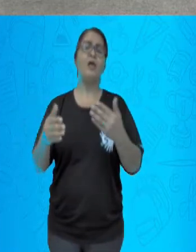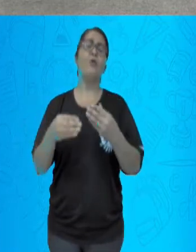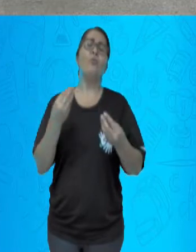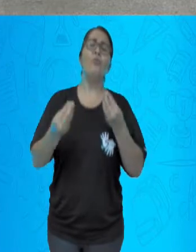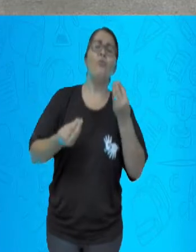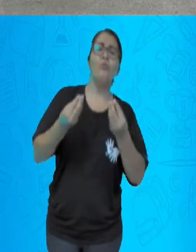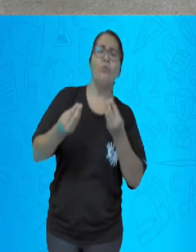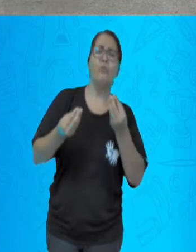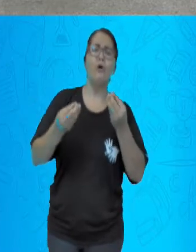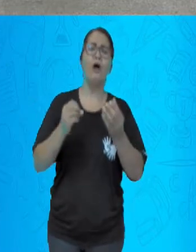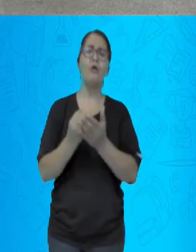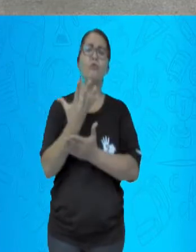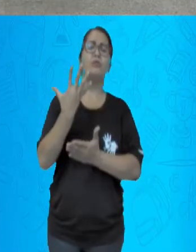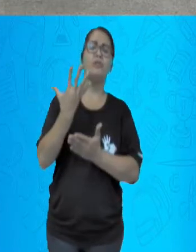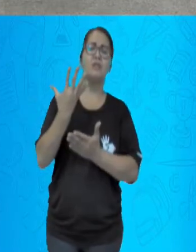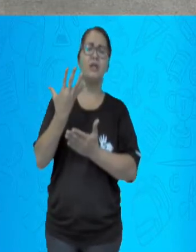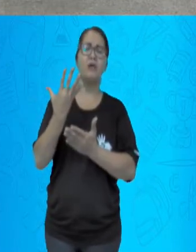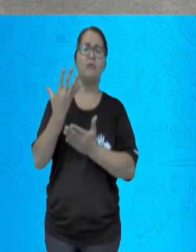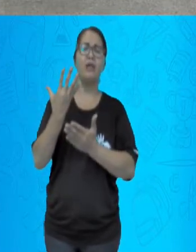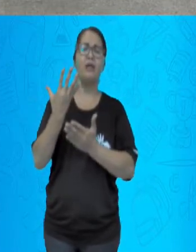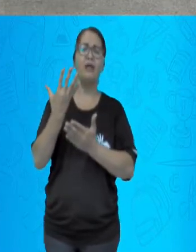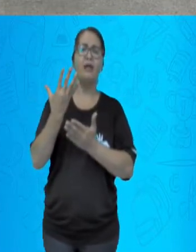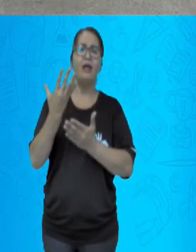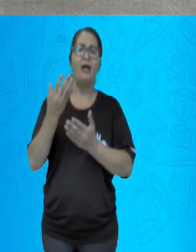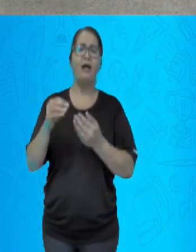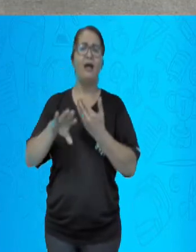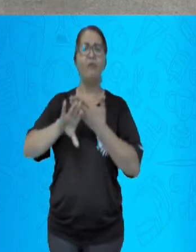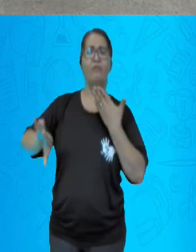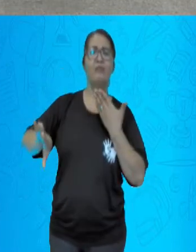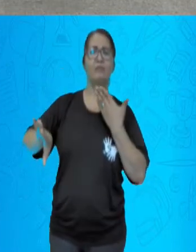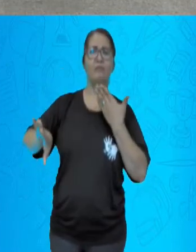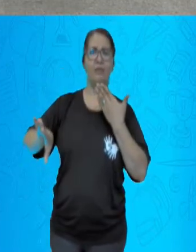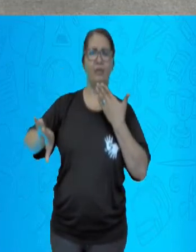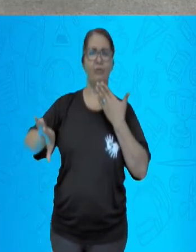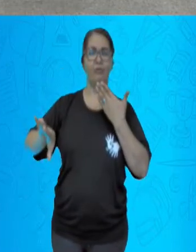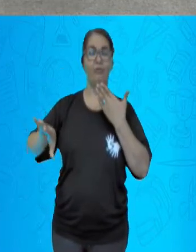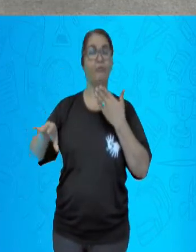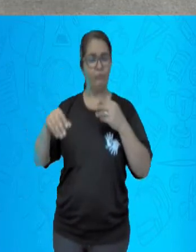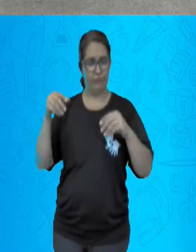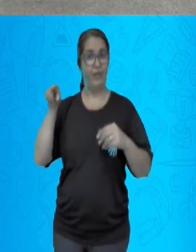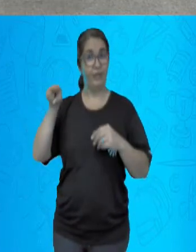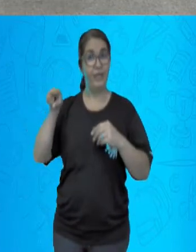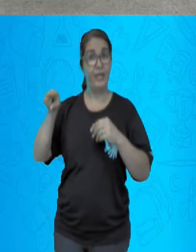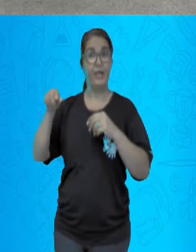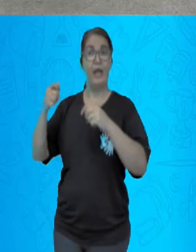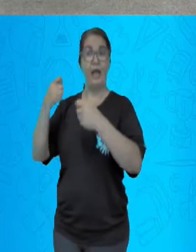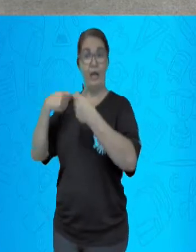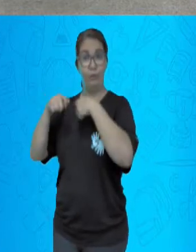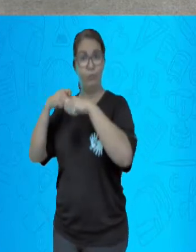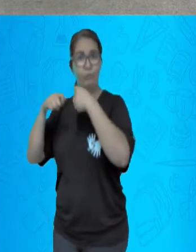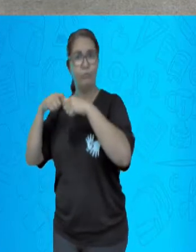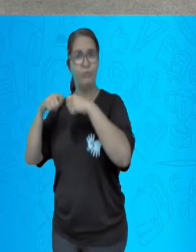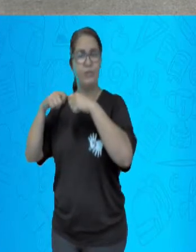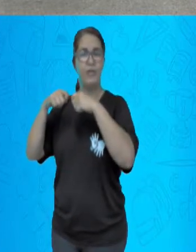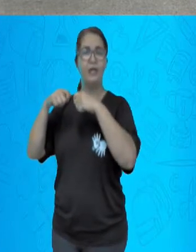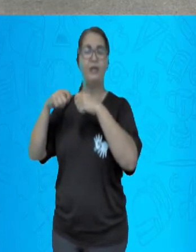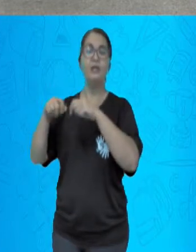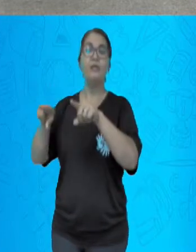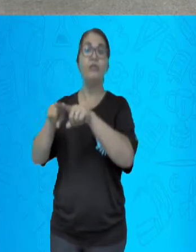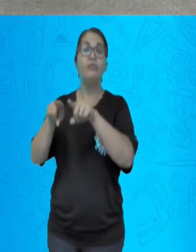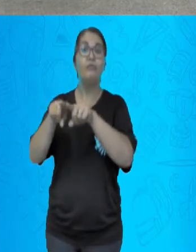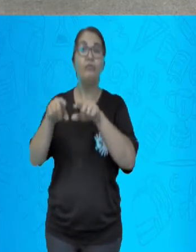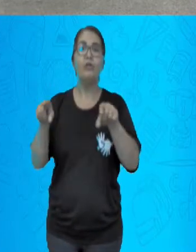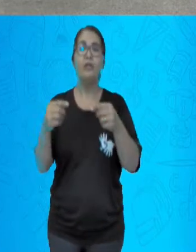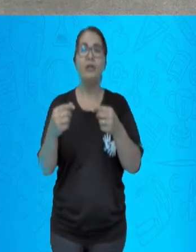foram estas? Uma dessas instabilidades foi a política econômica do governo intermediada pelo ministro da